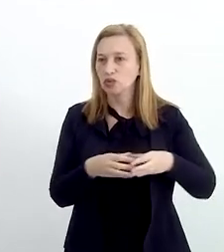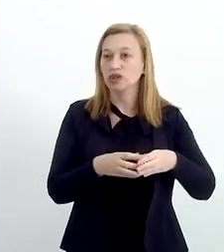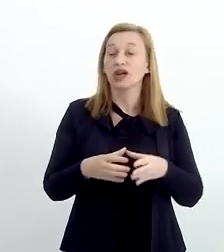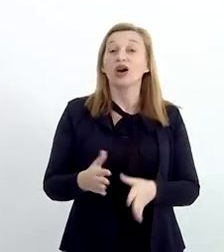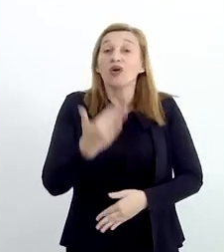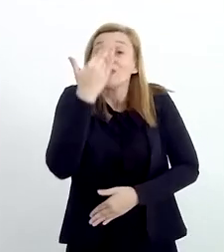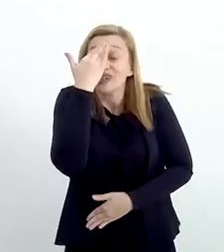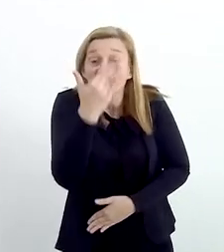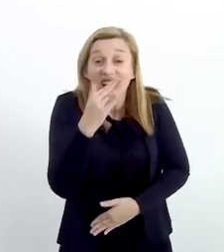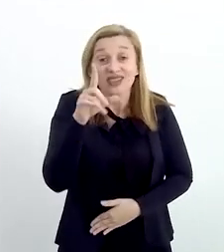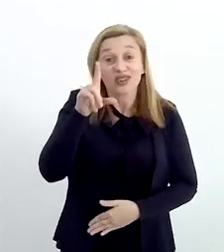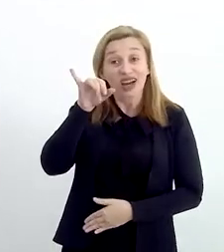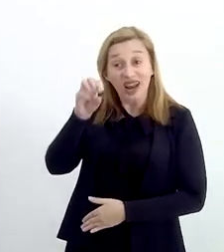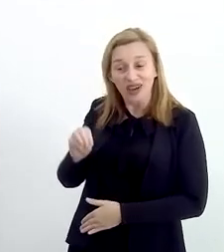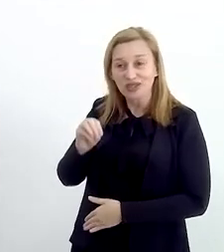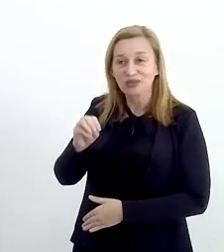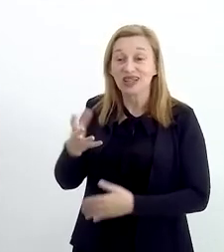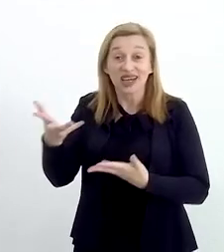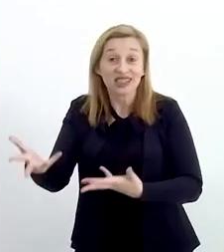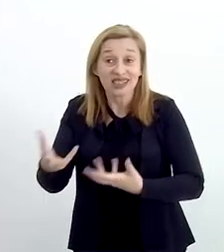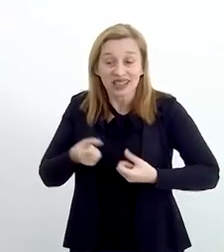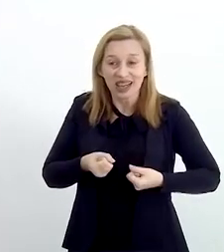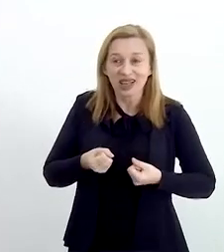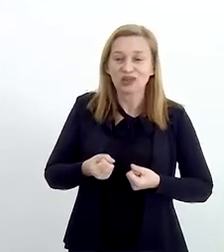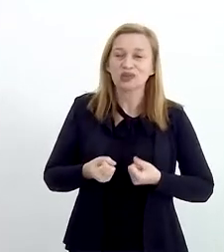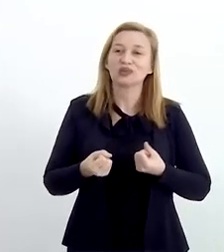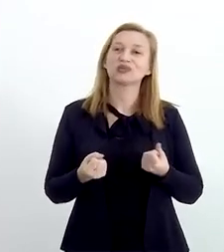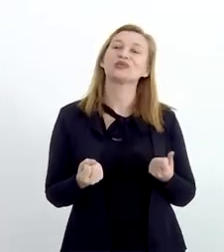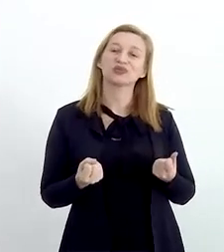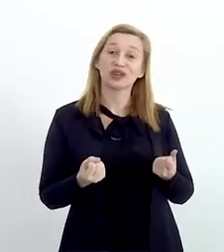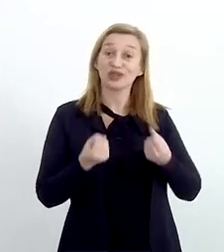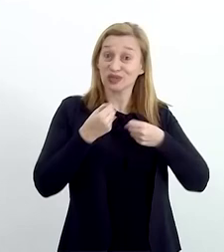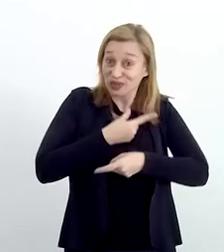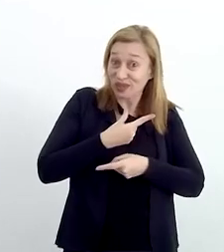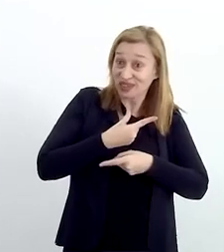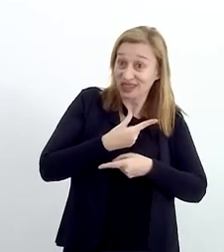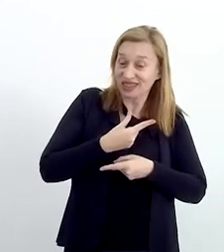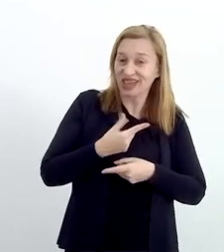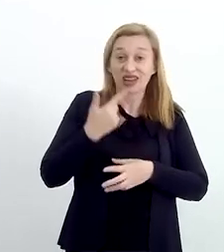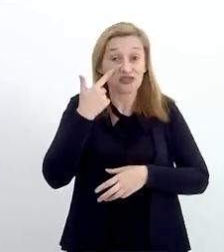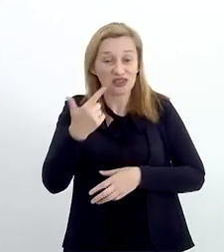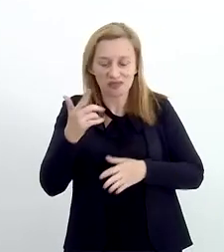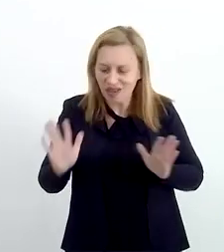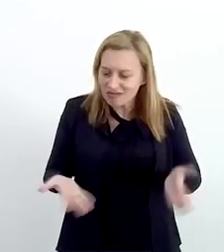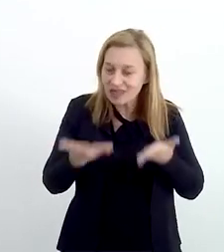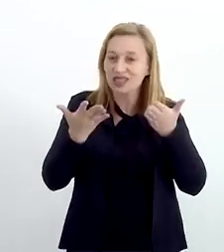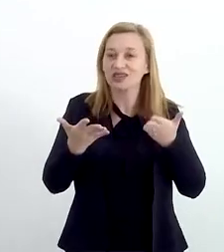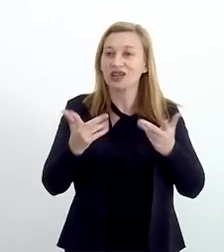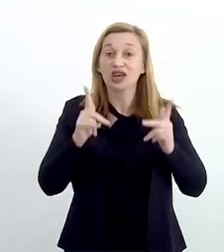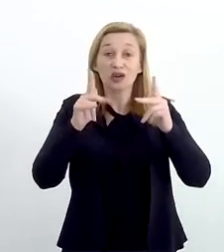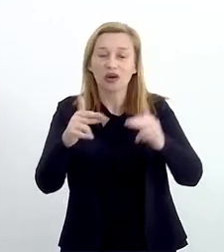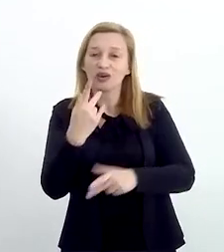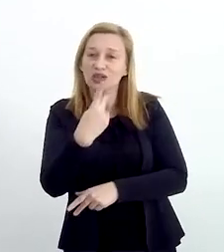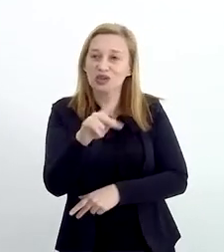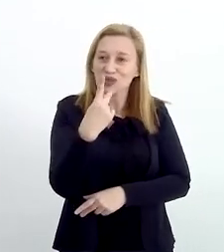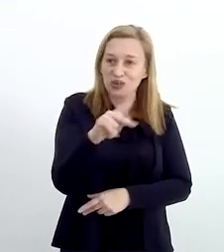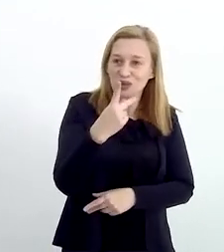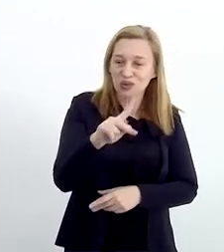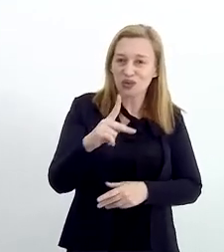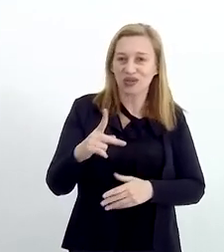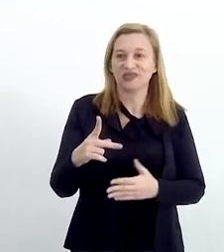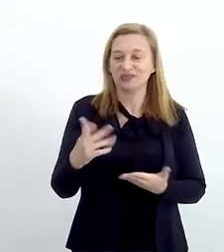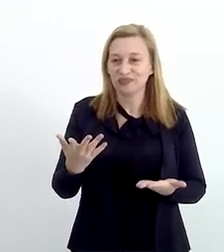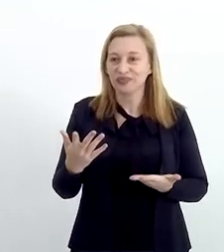das operações. Cláudio, muito obrigada por ter aceitado o convite. Boa sorte. O a gente quer ver é que mais